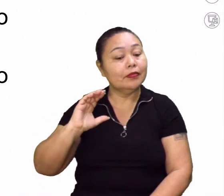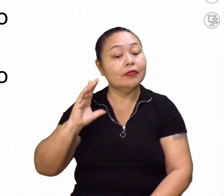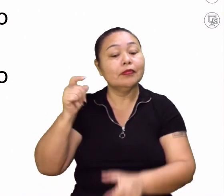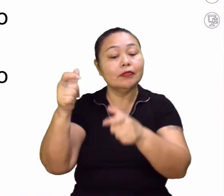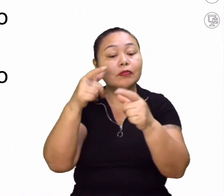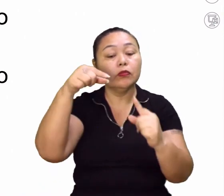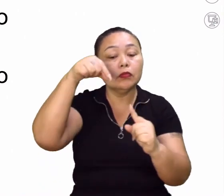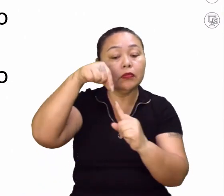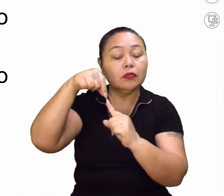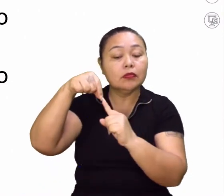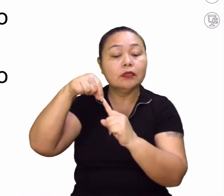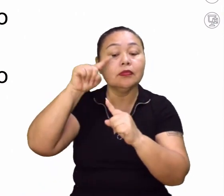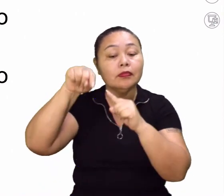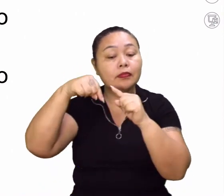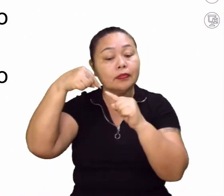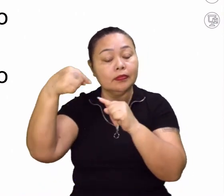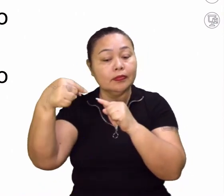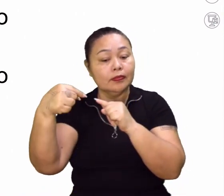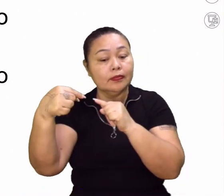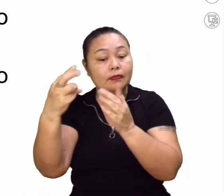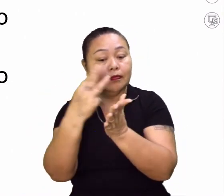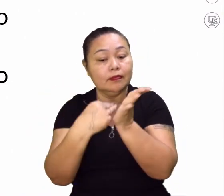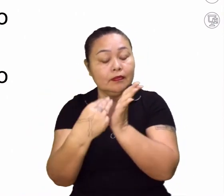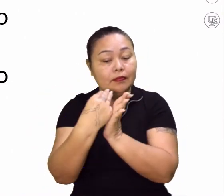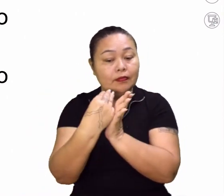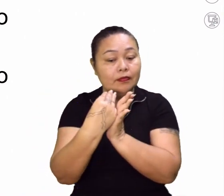Localizar um ponto no mapa.